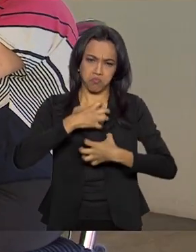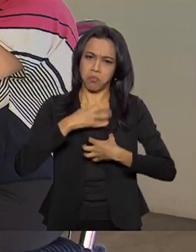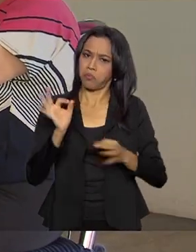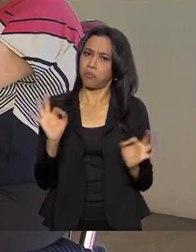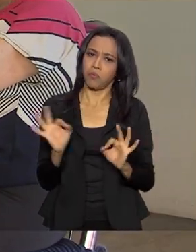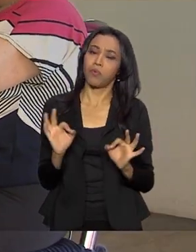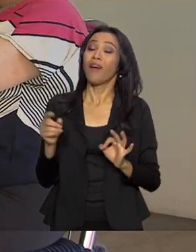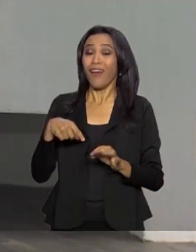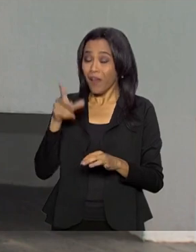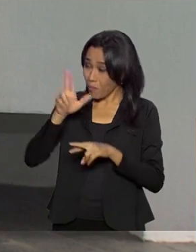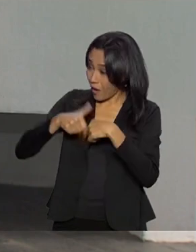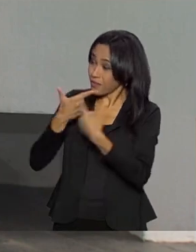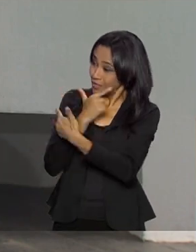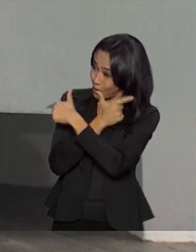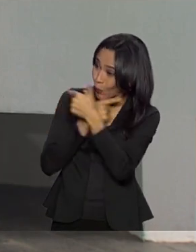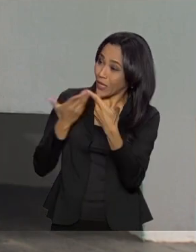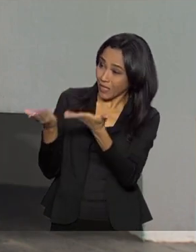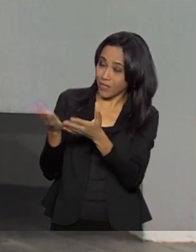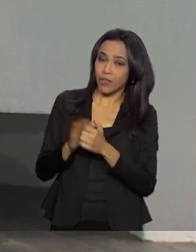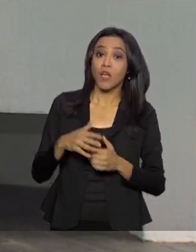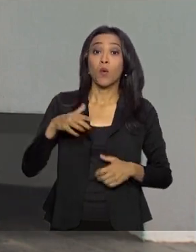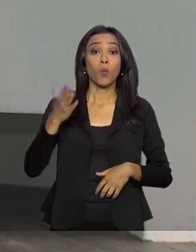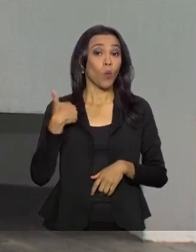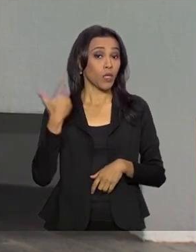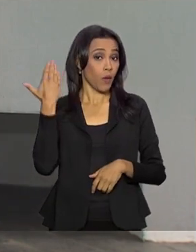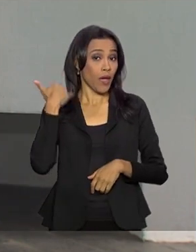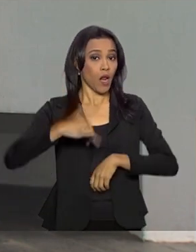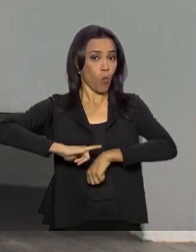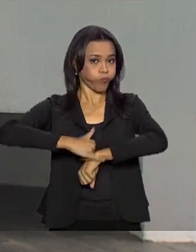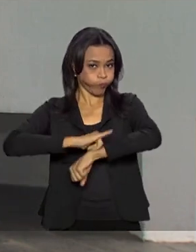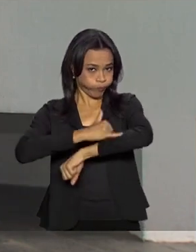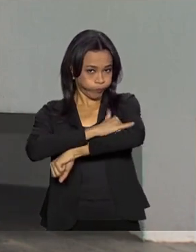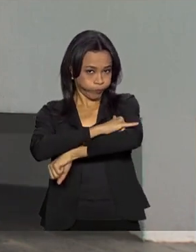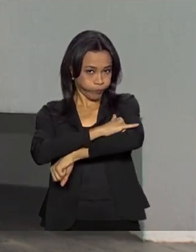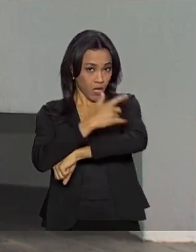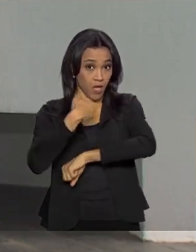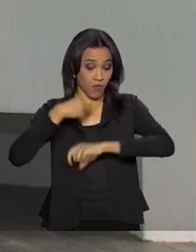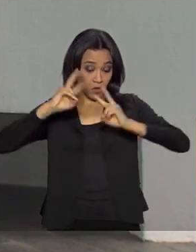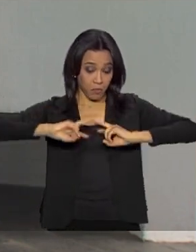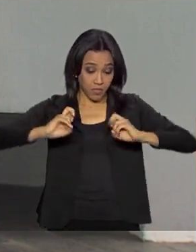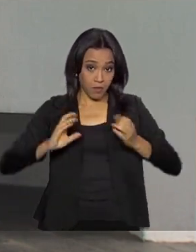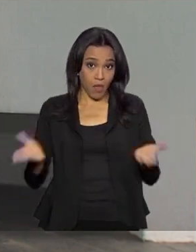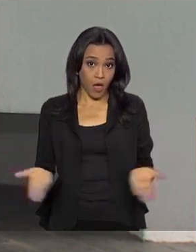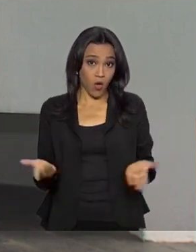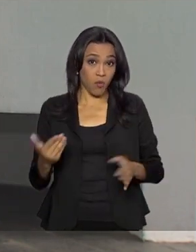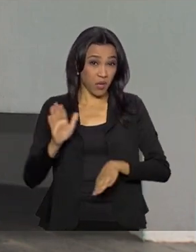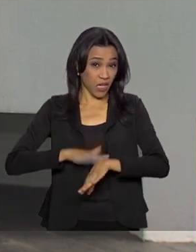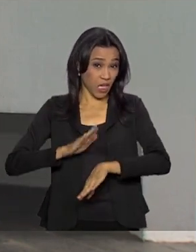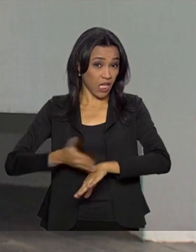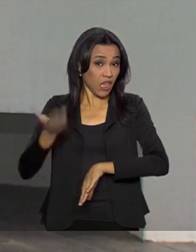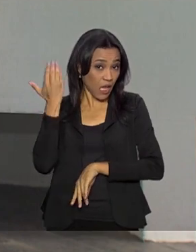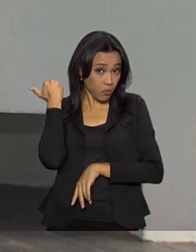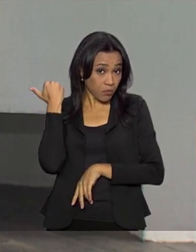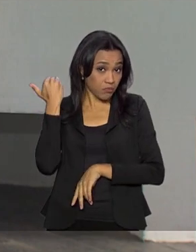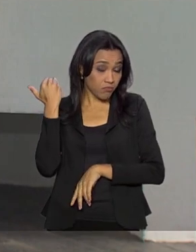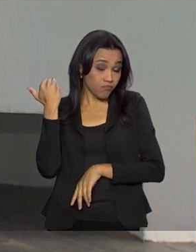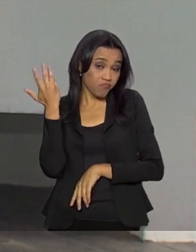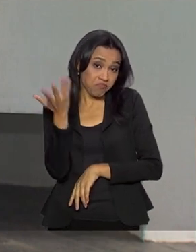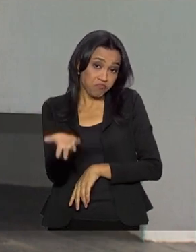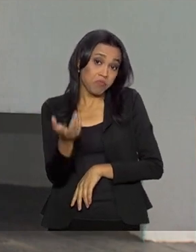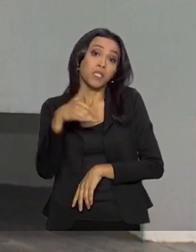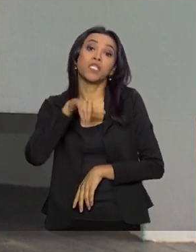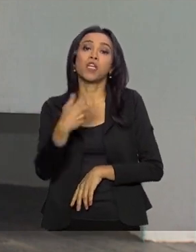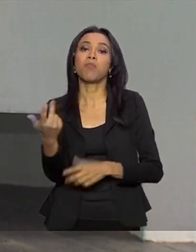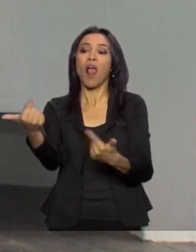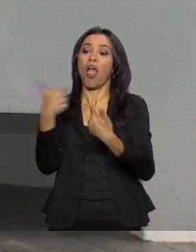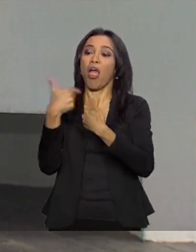Eu, quando era garanta, eu era gorda, isso eu fui perceber agora, porque naquele tempo, então me